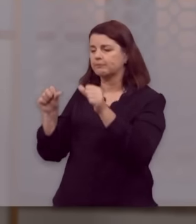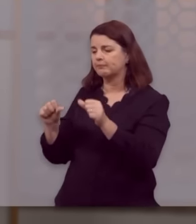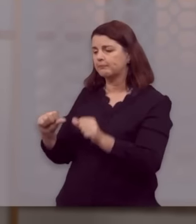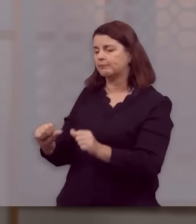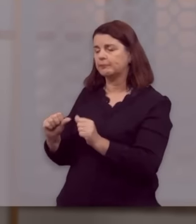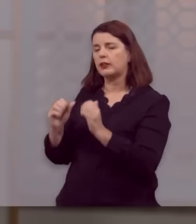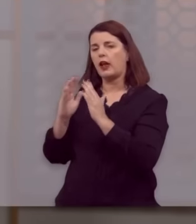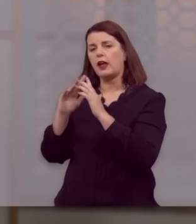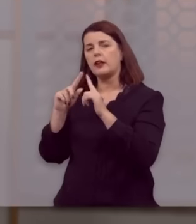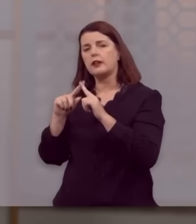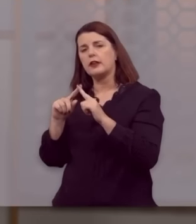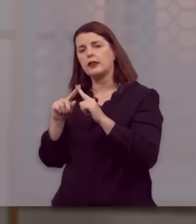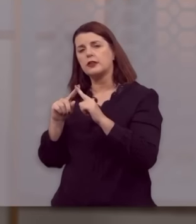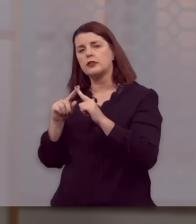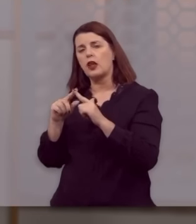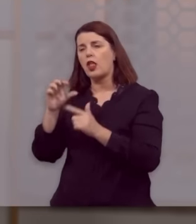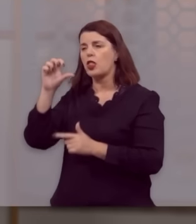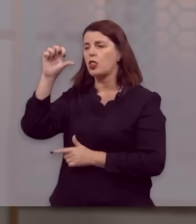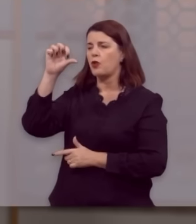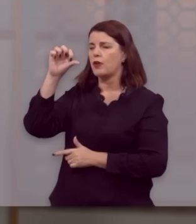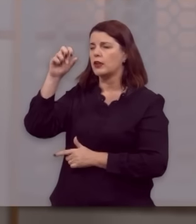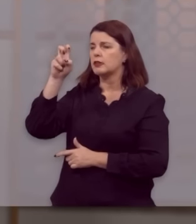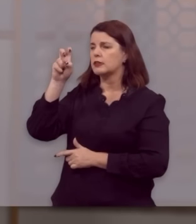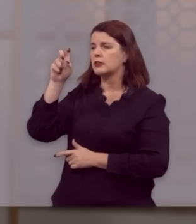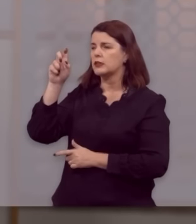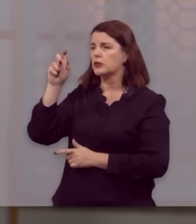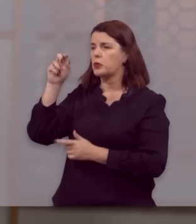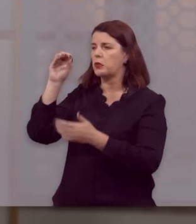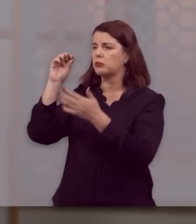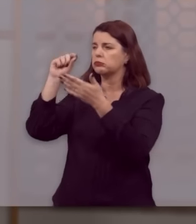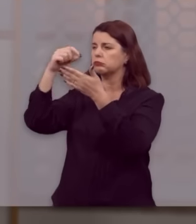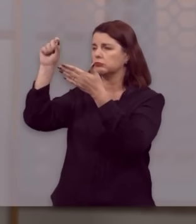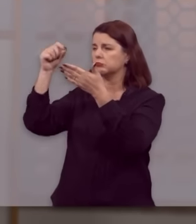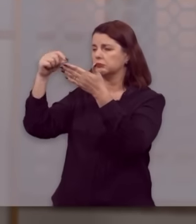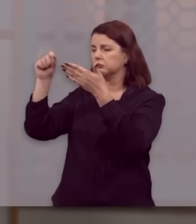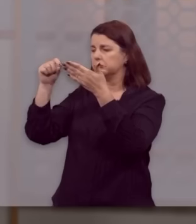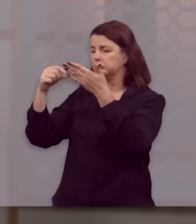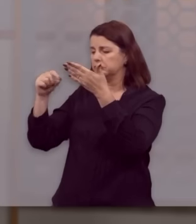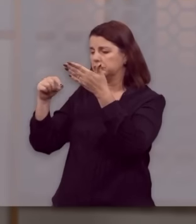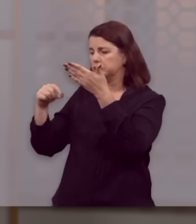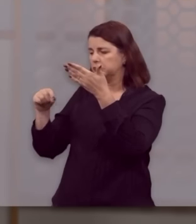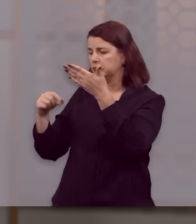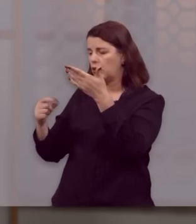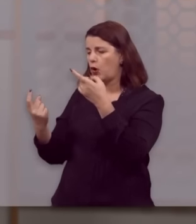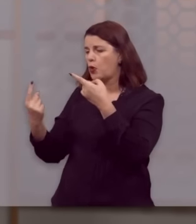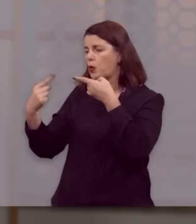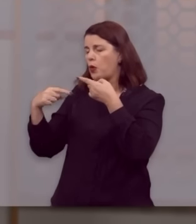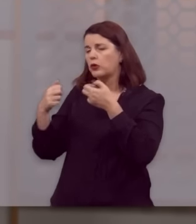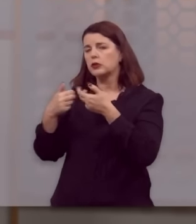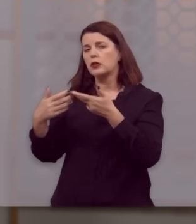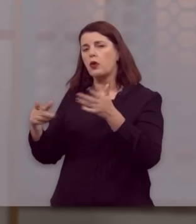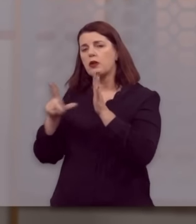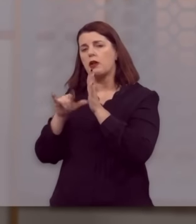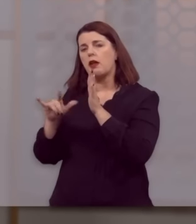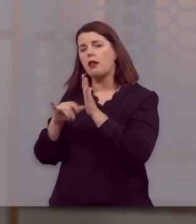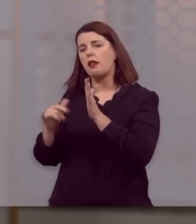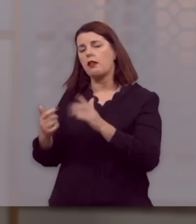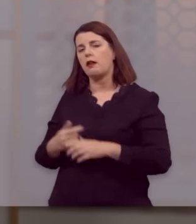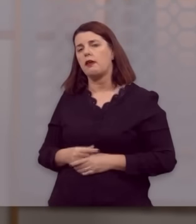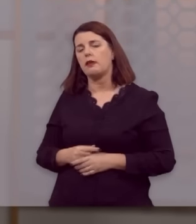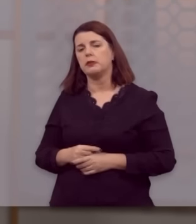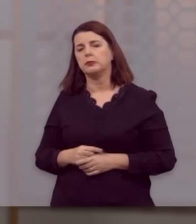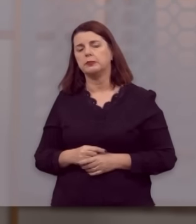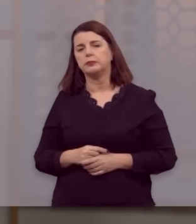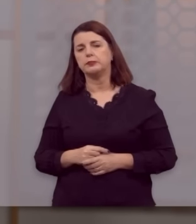as 95 teses contra as indulgências, deflagrando assim este grande movimento